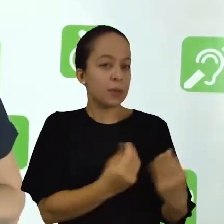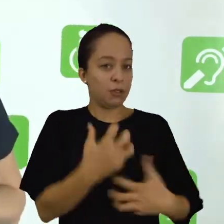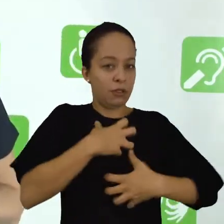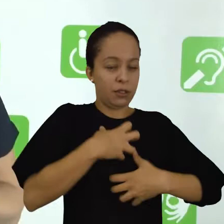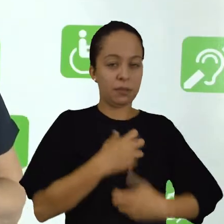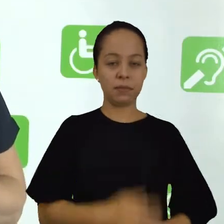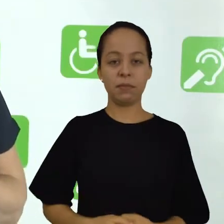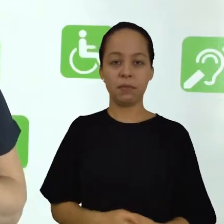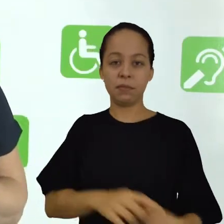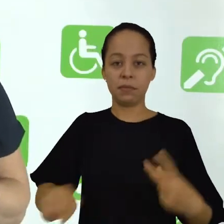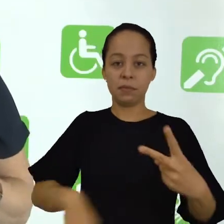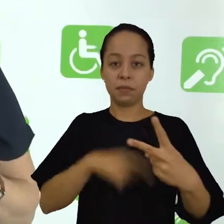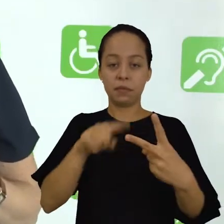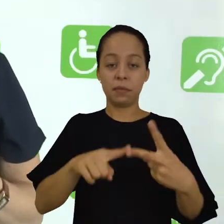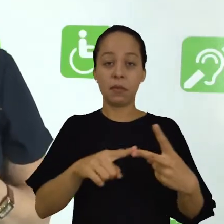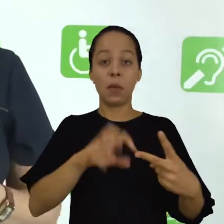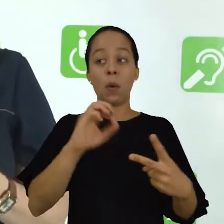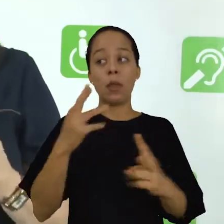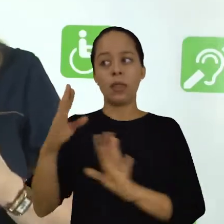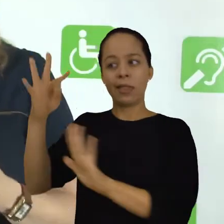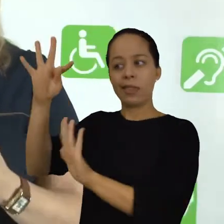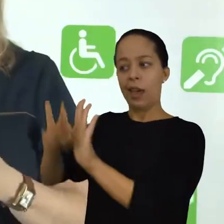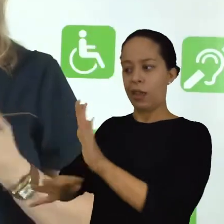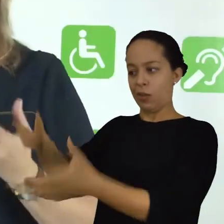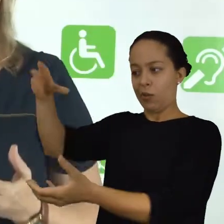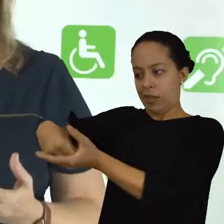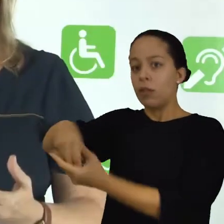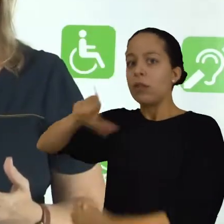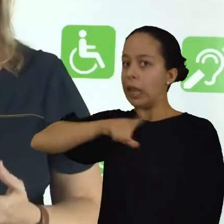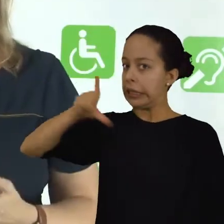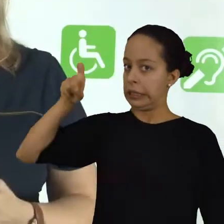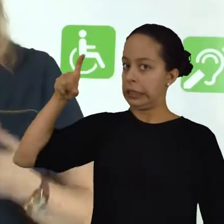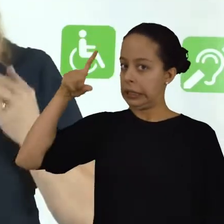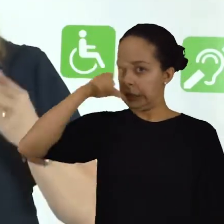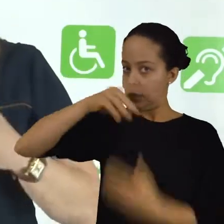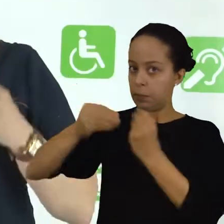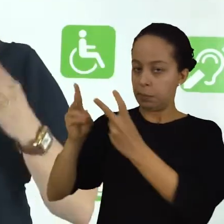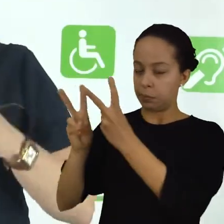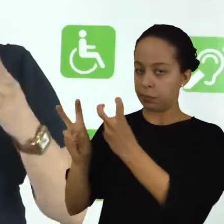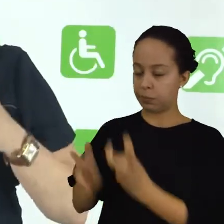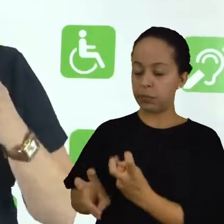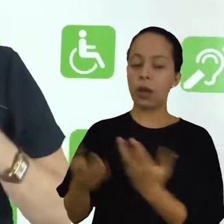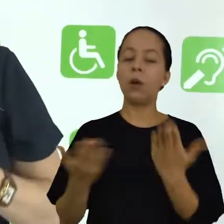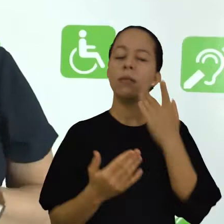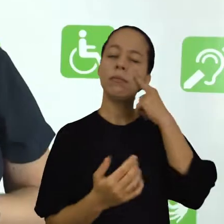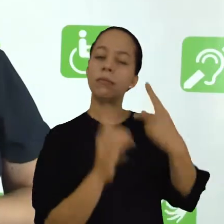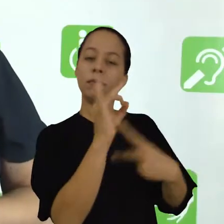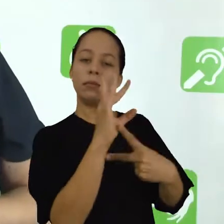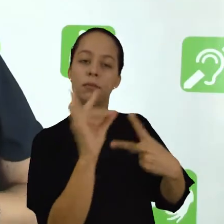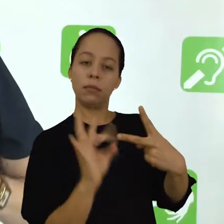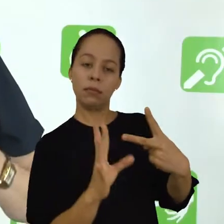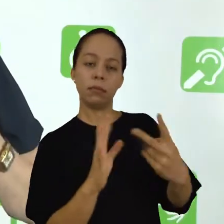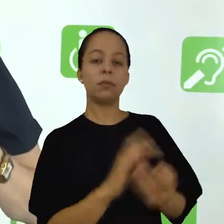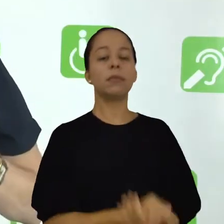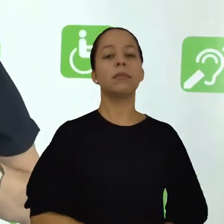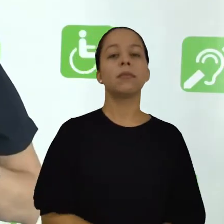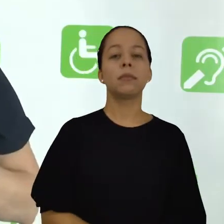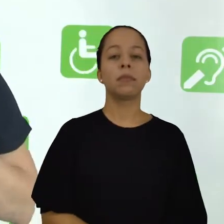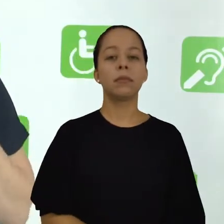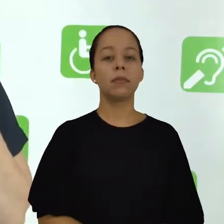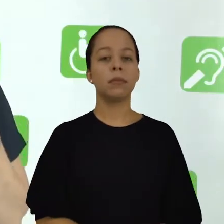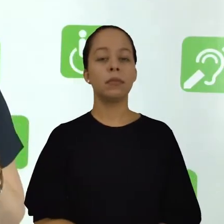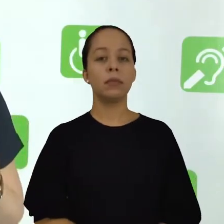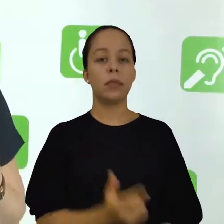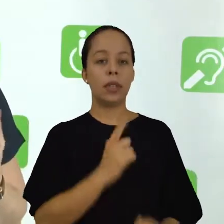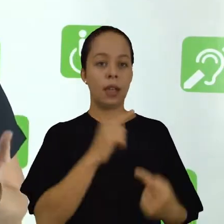A outra diz respeito a dificuldades inerentes ao próprio texto. Então, vejamos um pouquinho sobre cada uma. Quando se